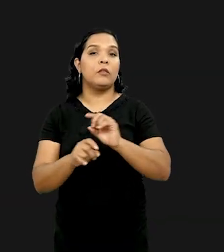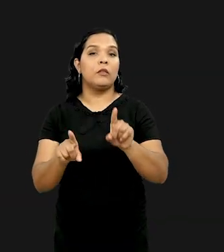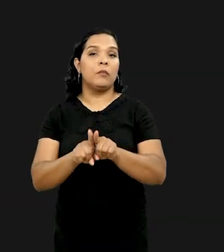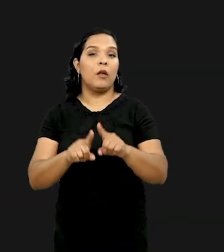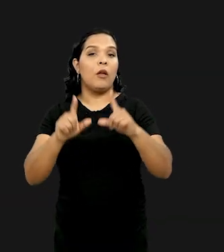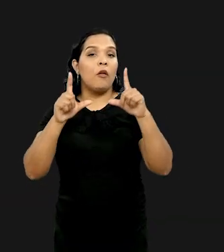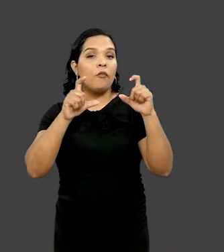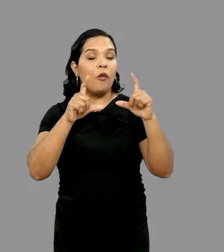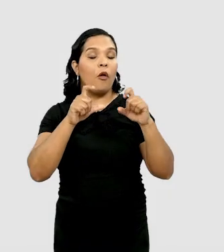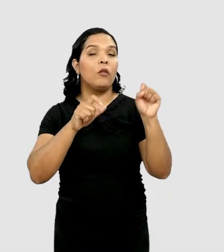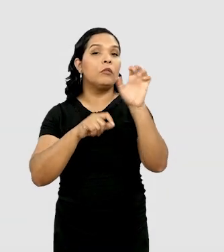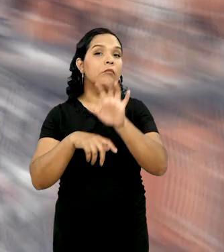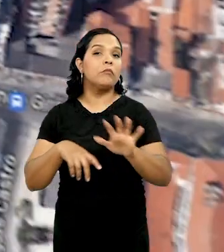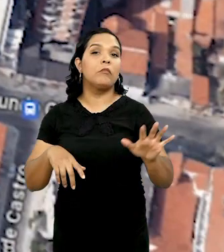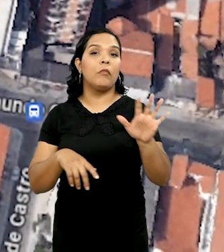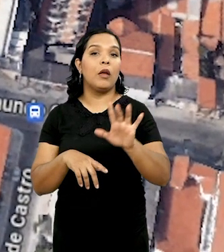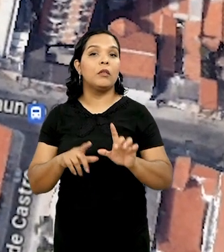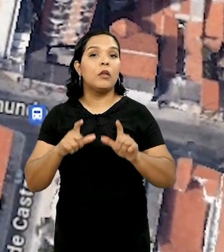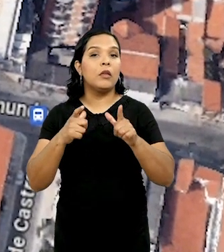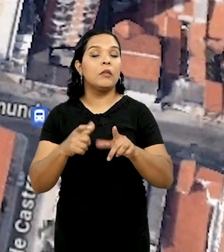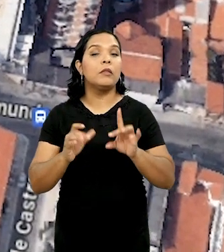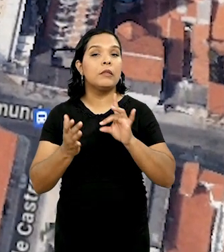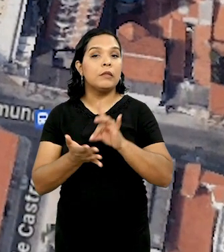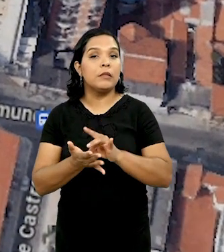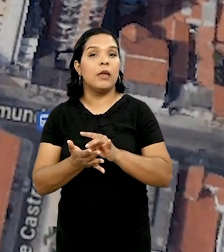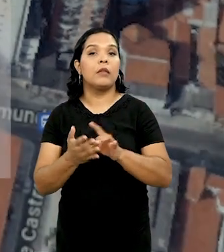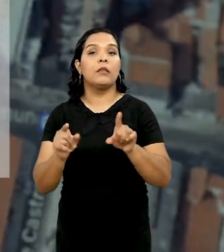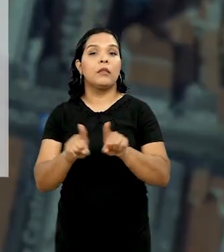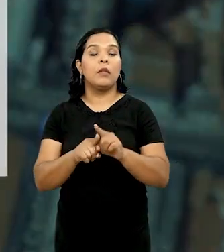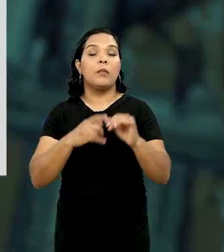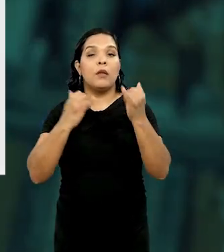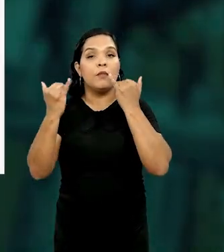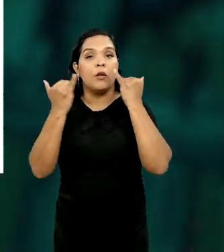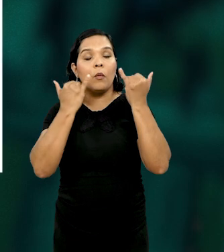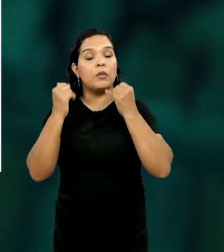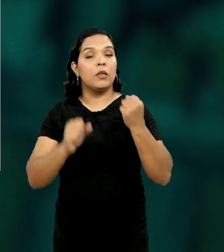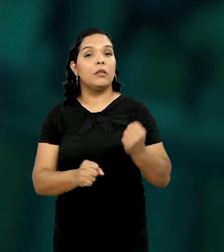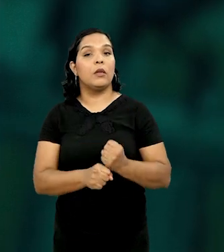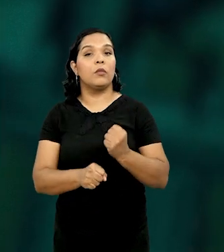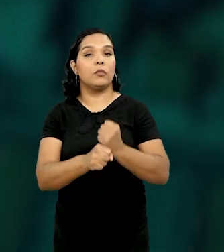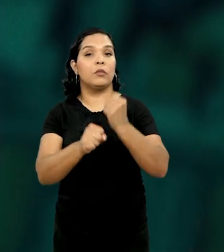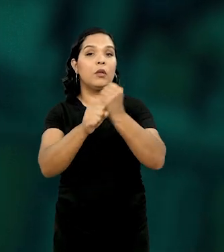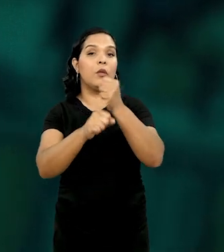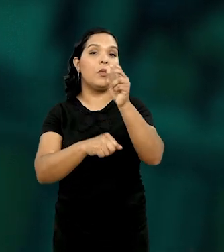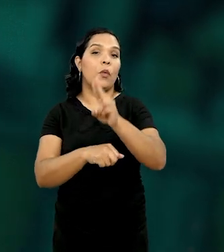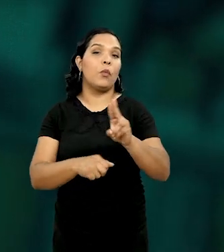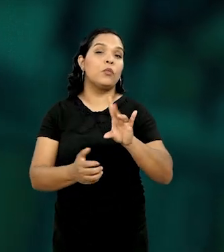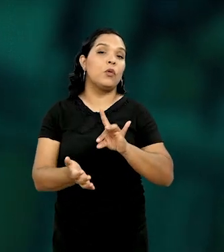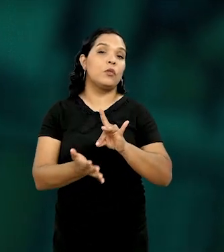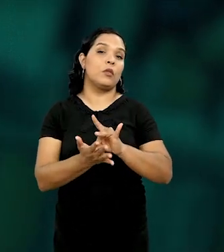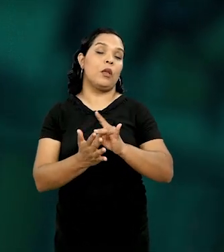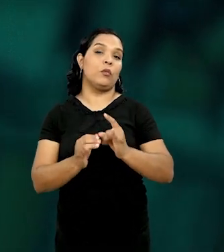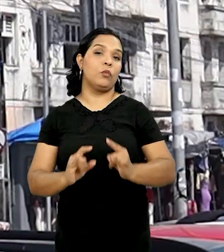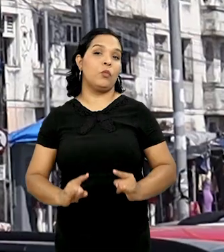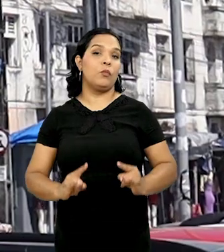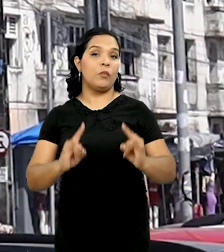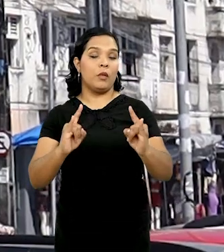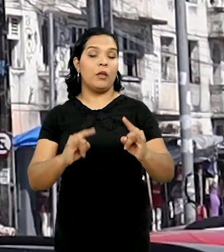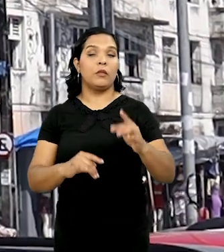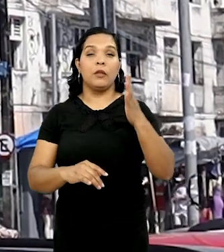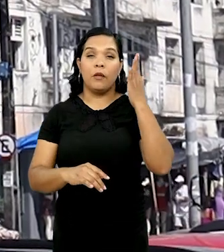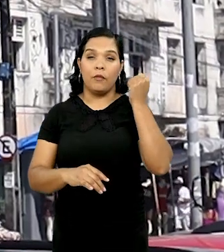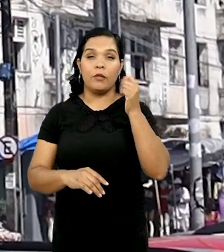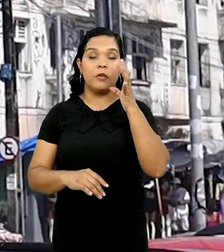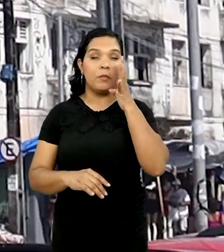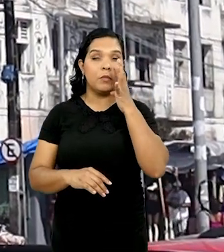de fotos dos espaços, a localização exata do equipamento e informações sobre a construção e o uso original do prédio. É